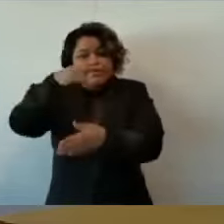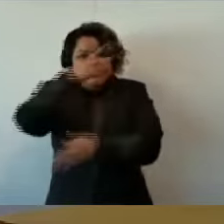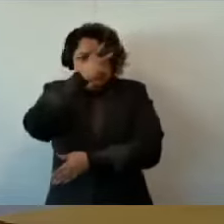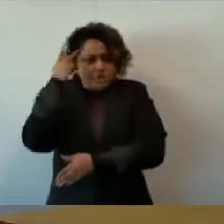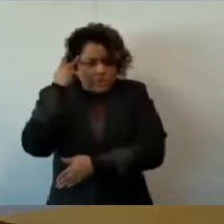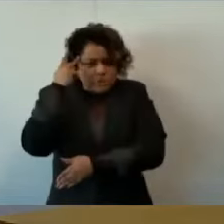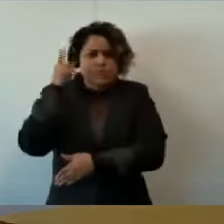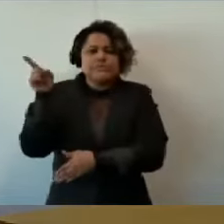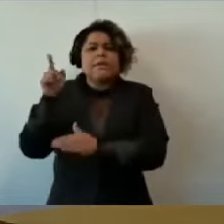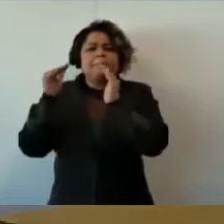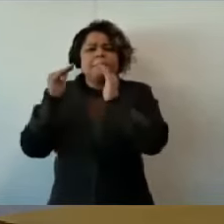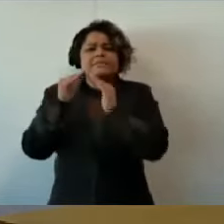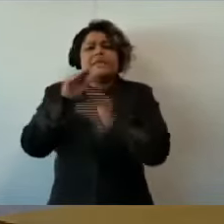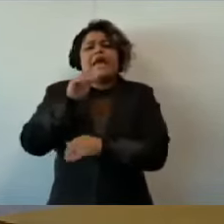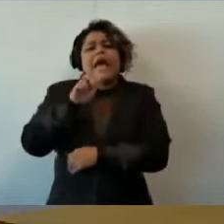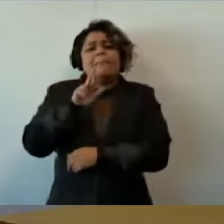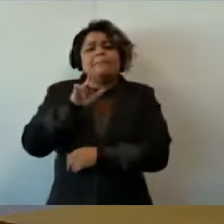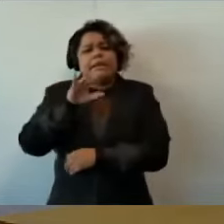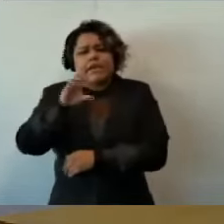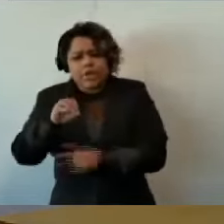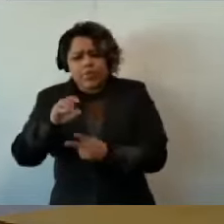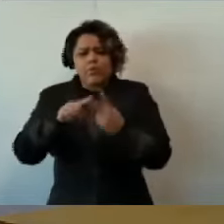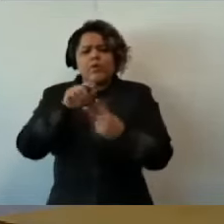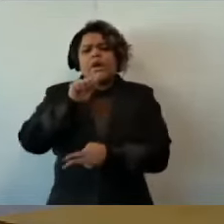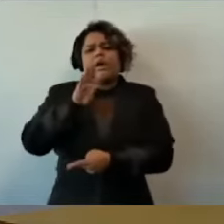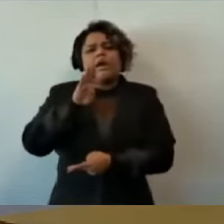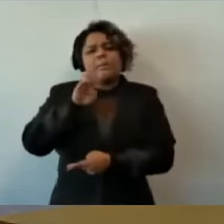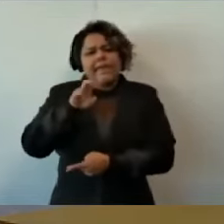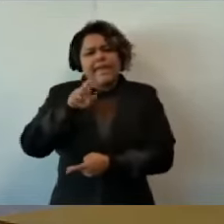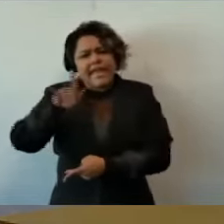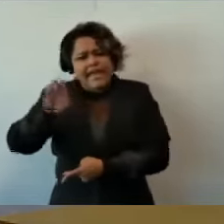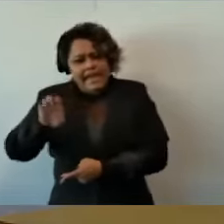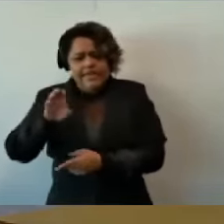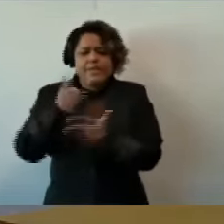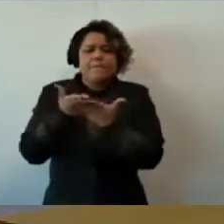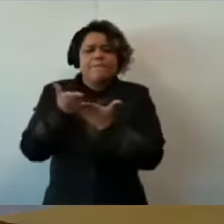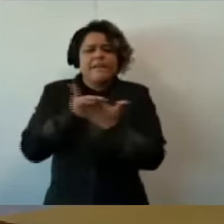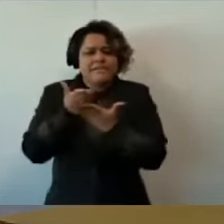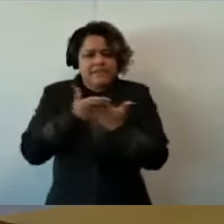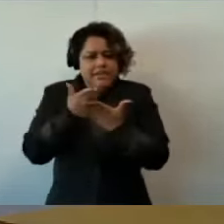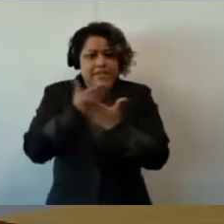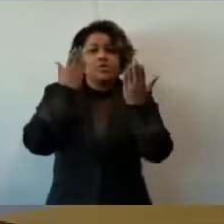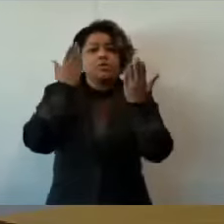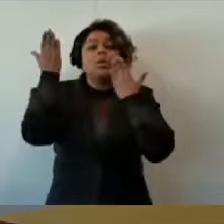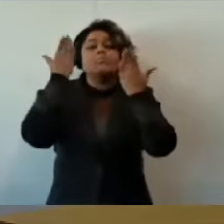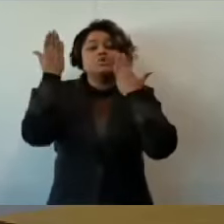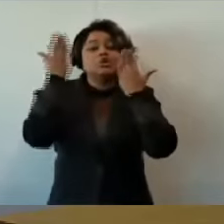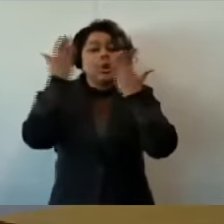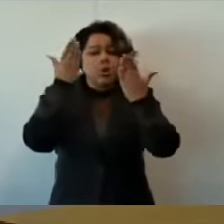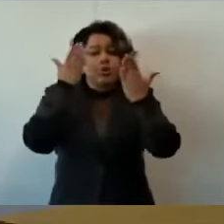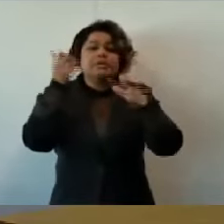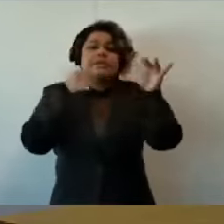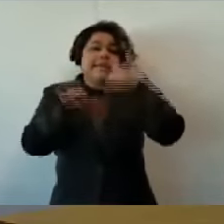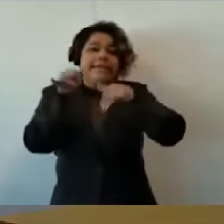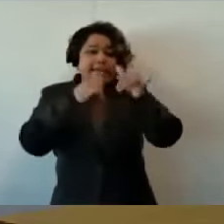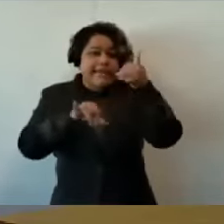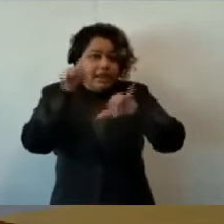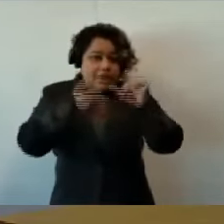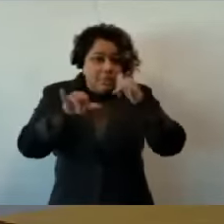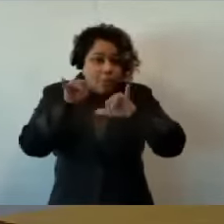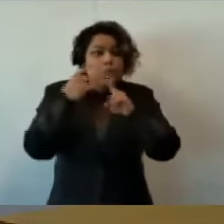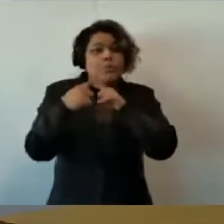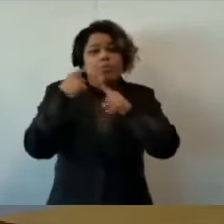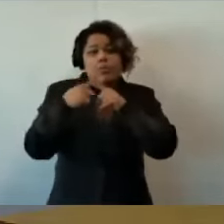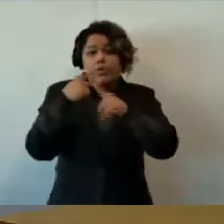albergues, para tratamento psicoquímico que se for necessário, porque elas não têm condições sequer de lidar com suas